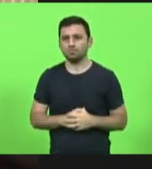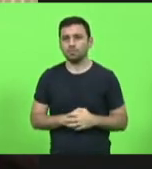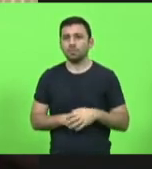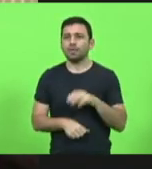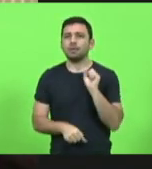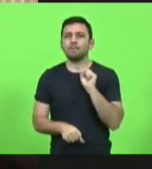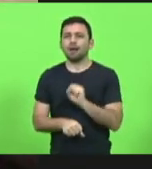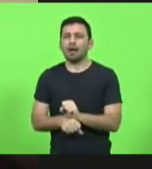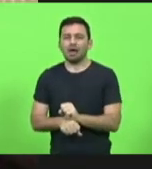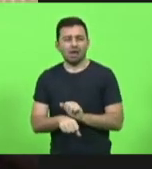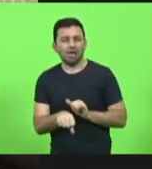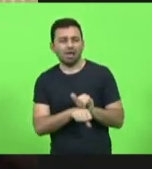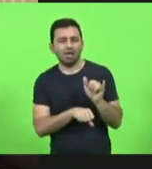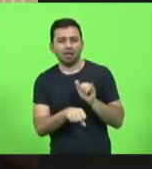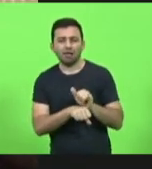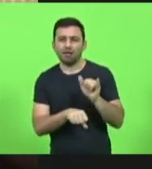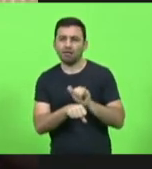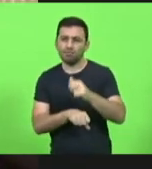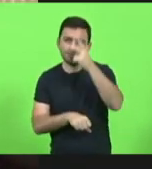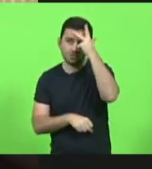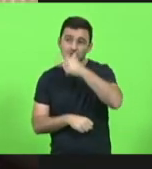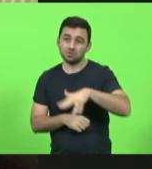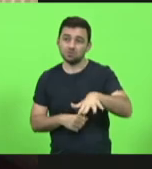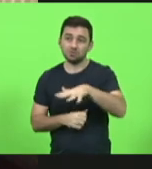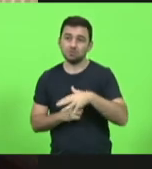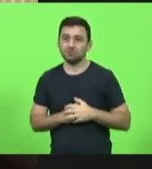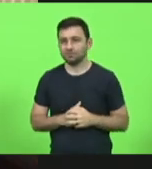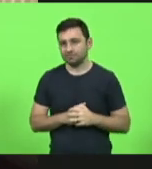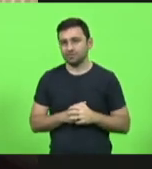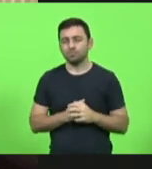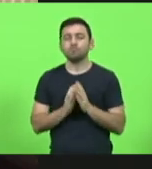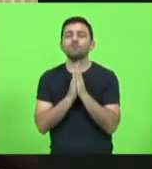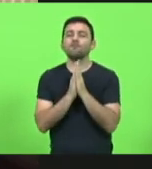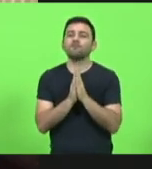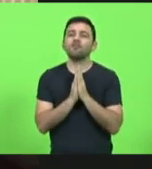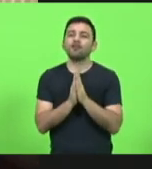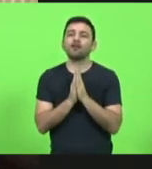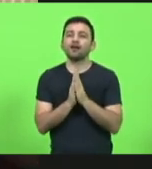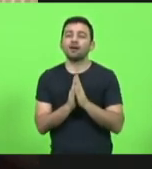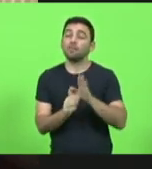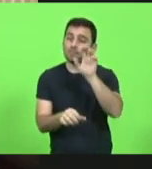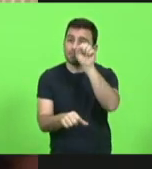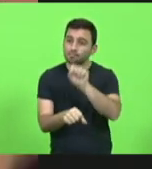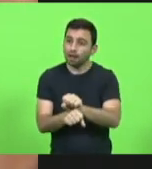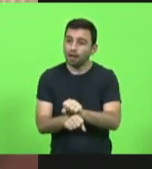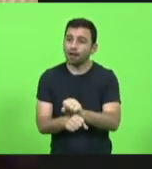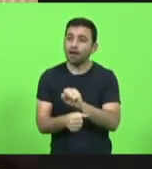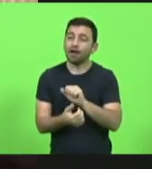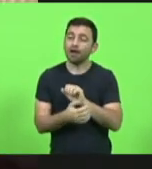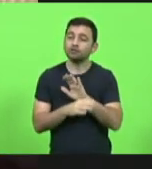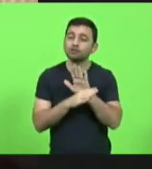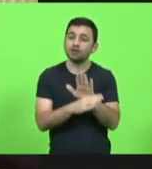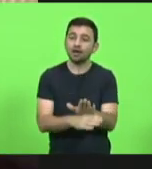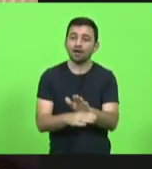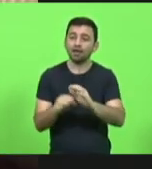iludir as pessoas. Por favor, pare de ajudar o crime.